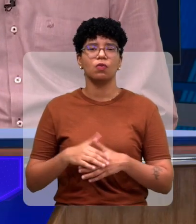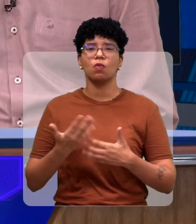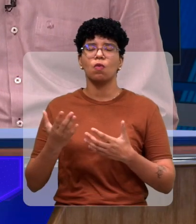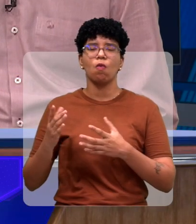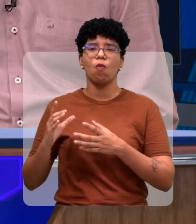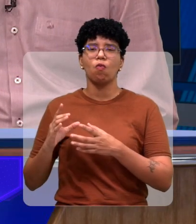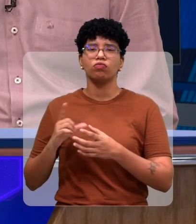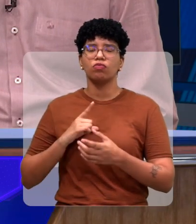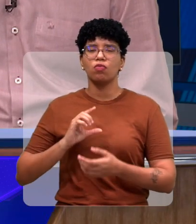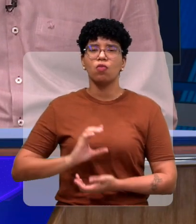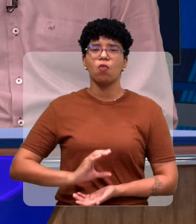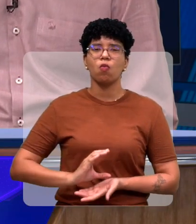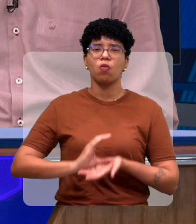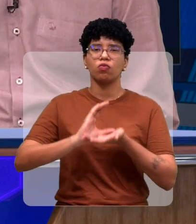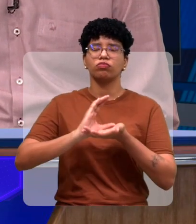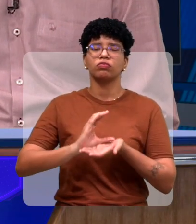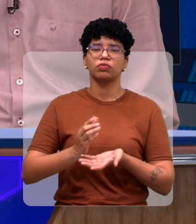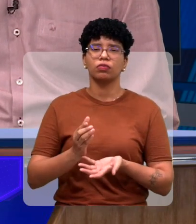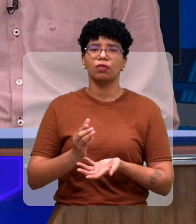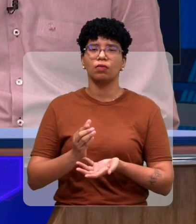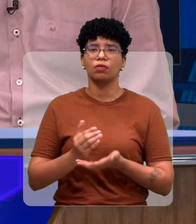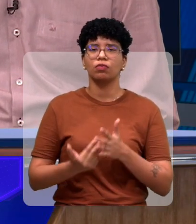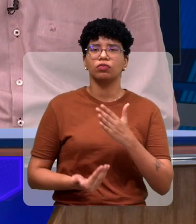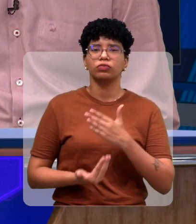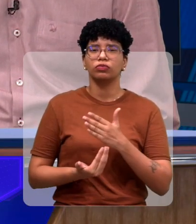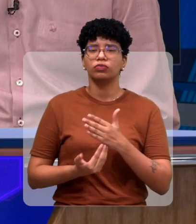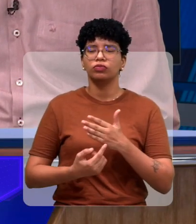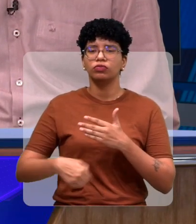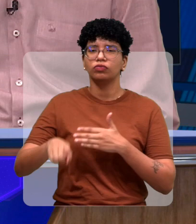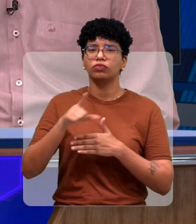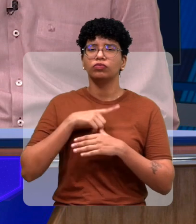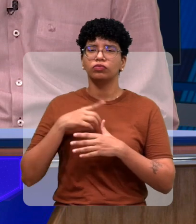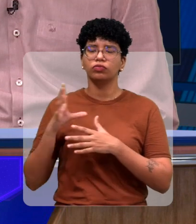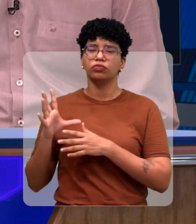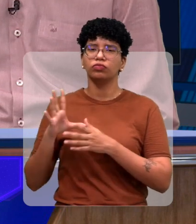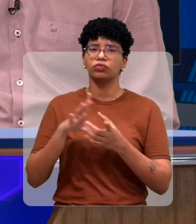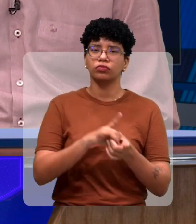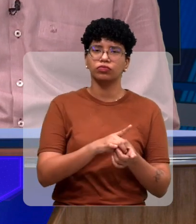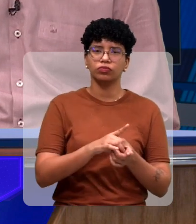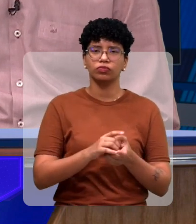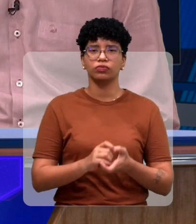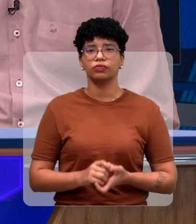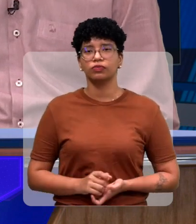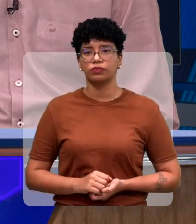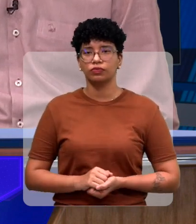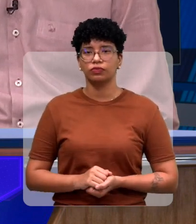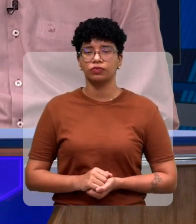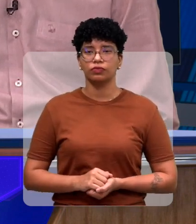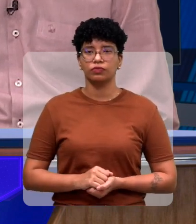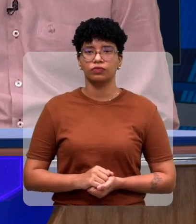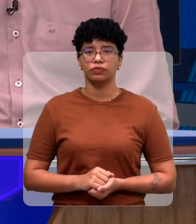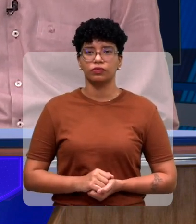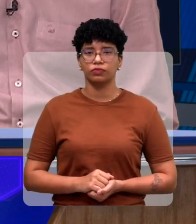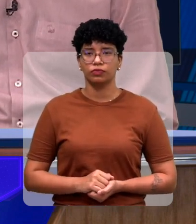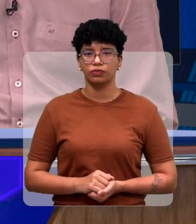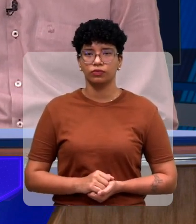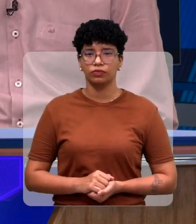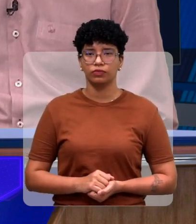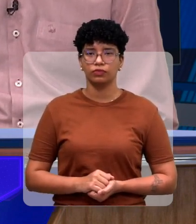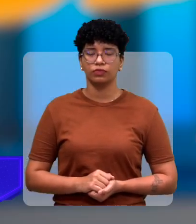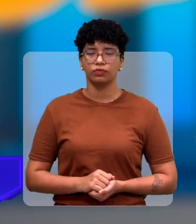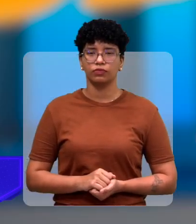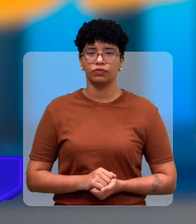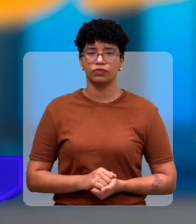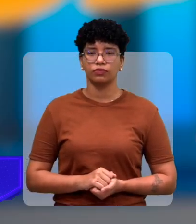Devito faz parte de que conselho lá em Timor? Quais são os conselhos que vocês são vinculados? Pois nós fazemos parte